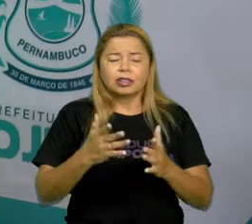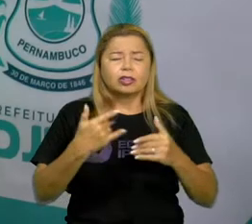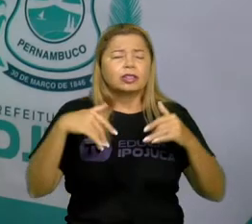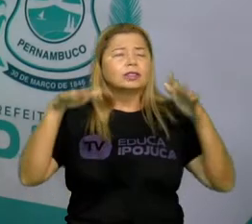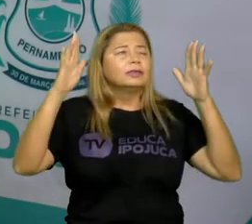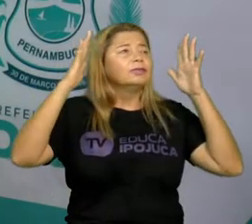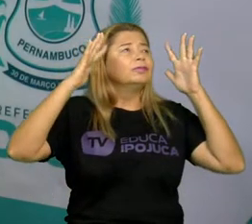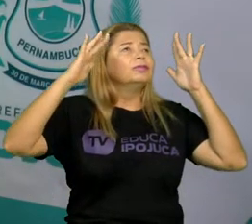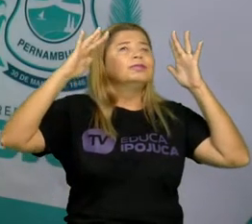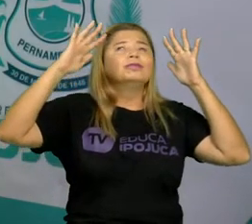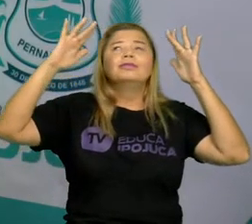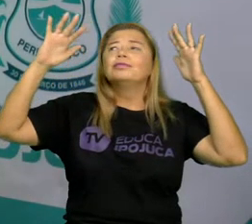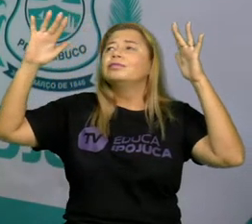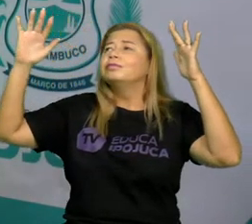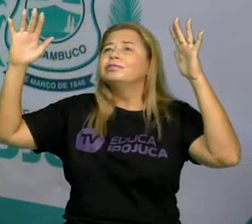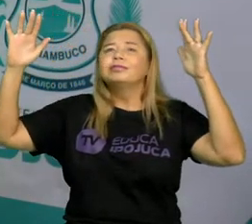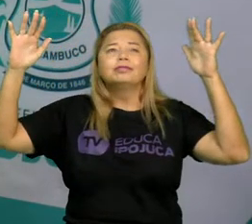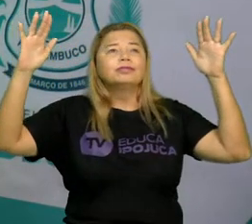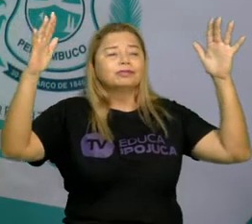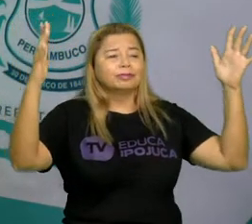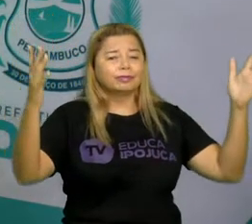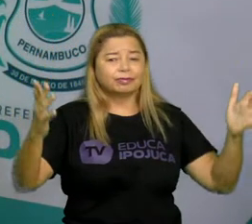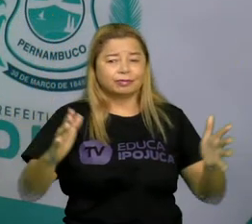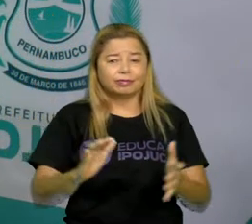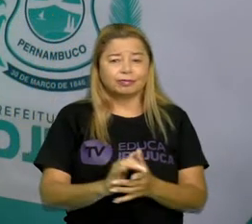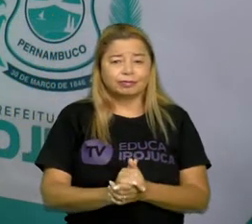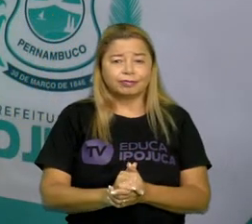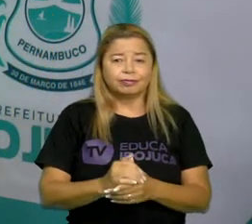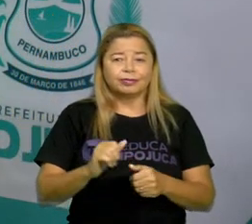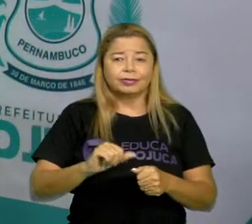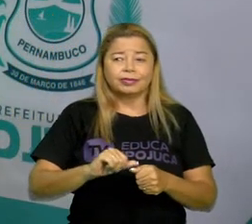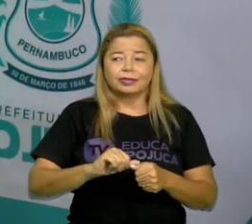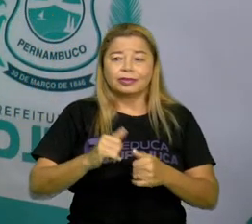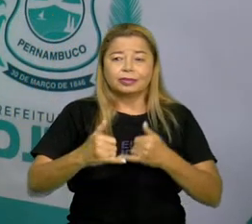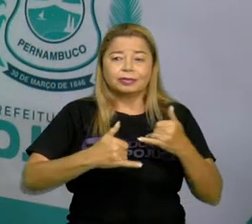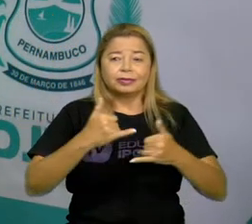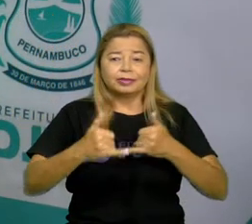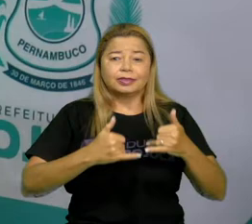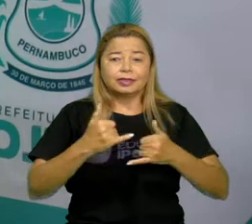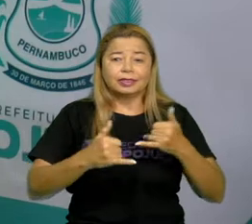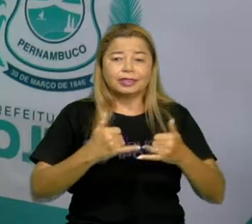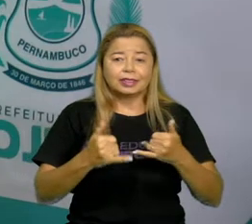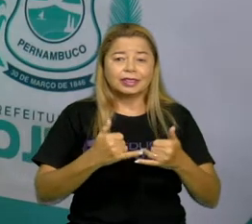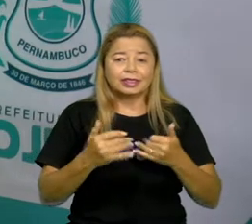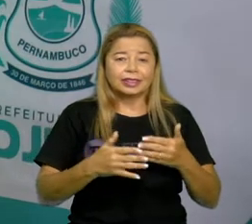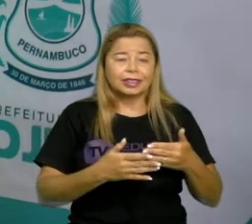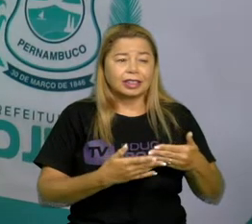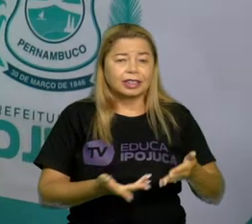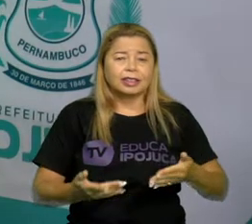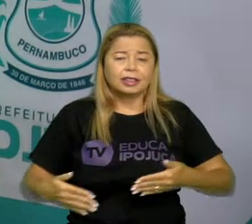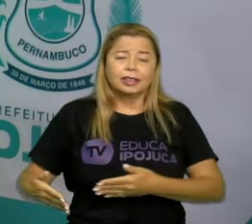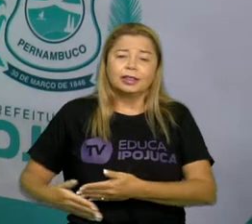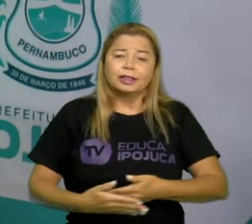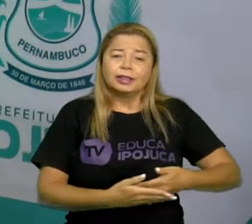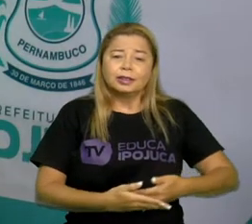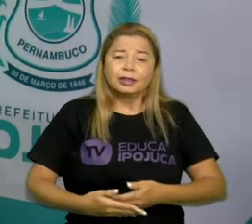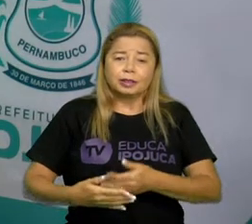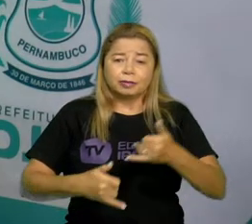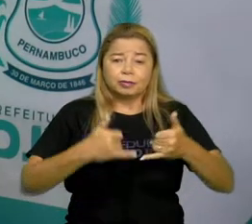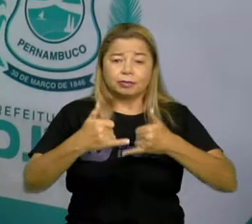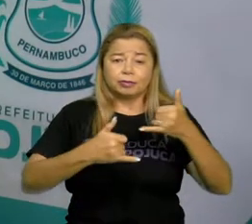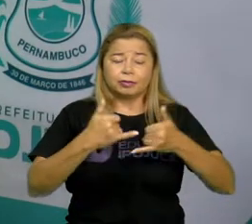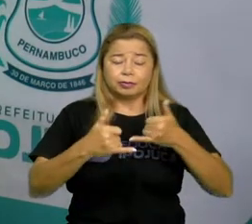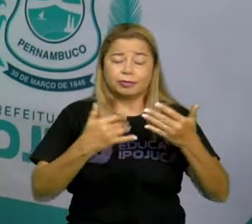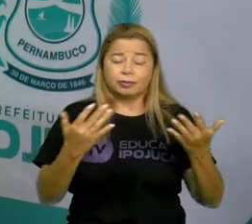imaginação e a gente faz brincadeiras de boneca, faz estacionamento de carro, faz